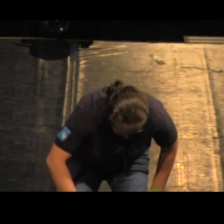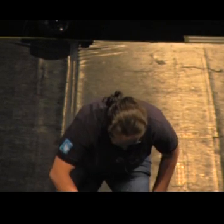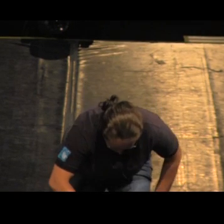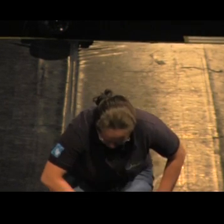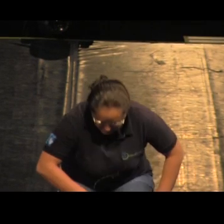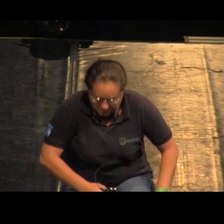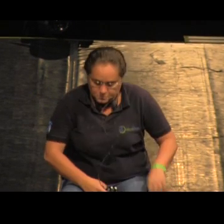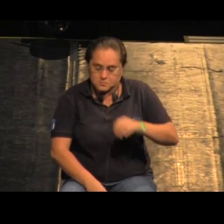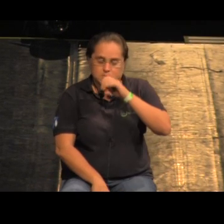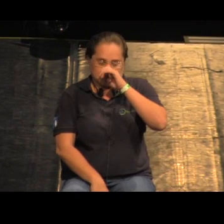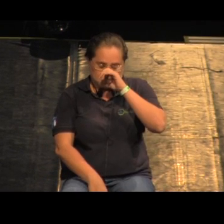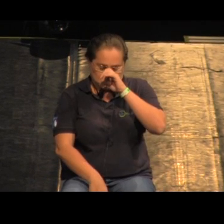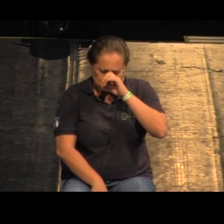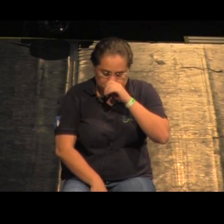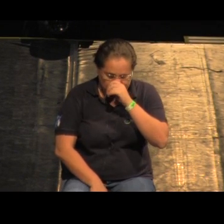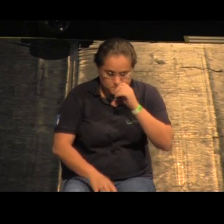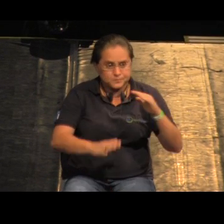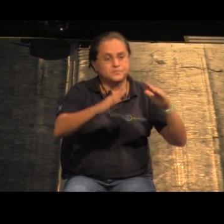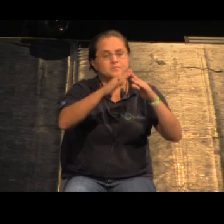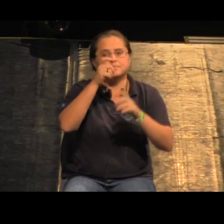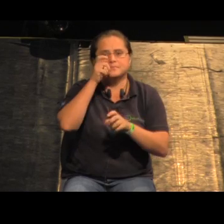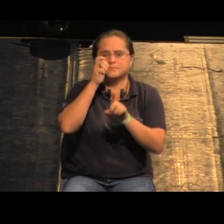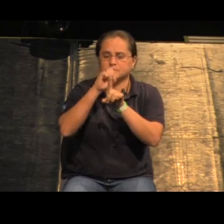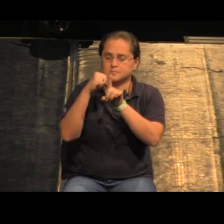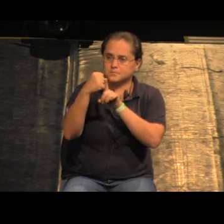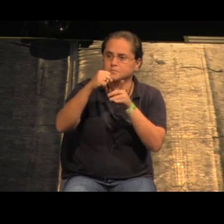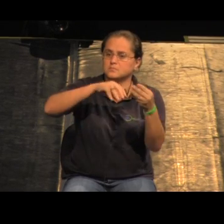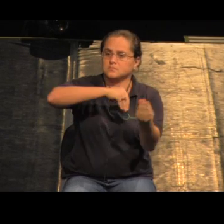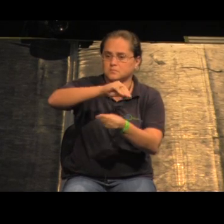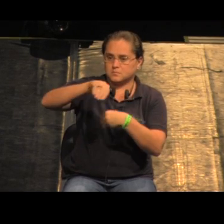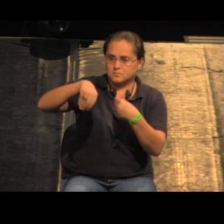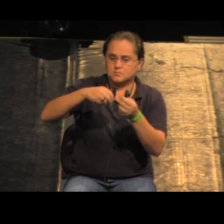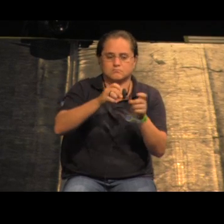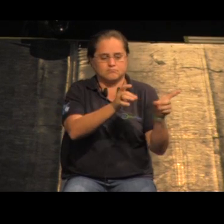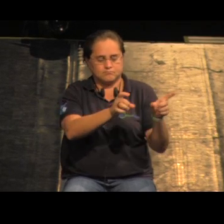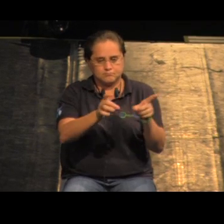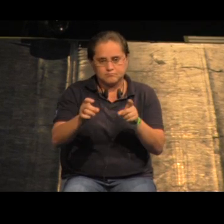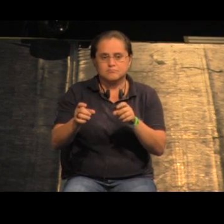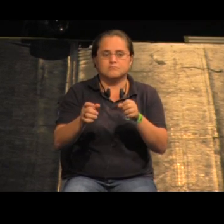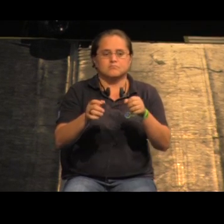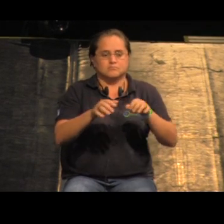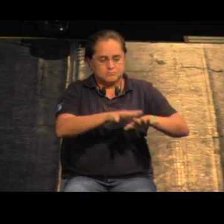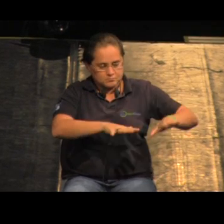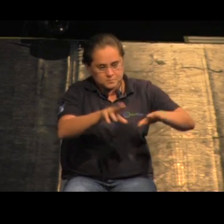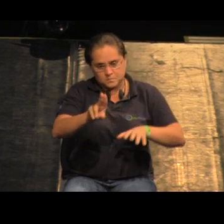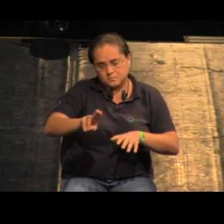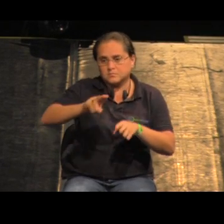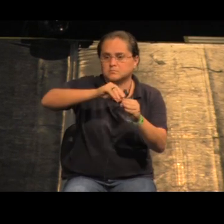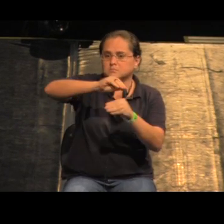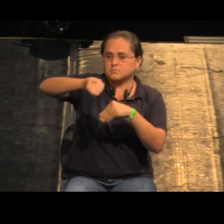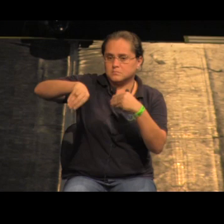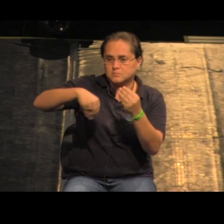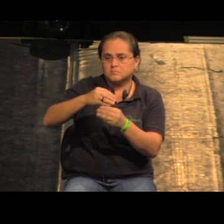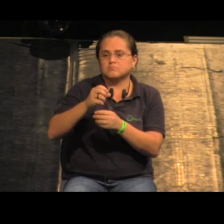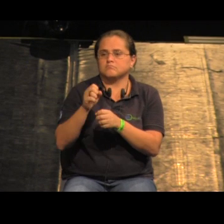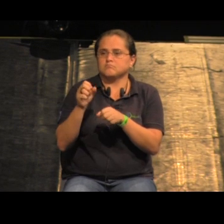empreendimentos pulverizados habitação de interesse social misturada com habitação de mercado terra com uso misto o